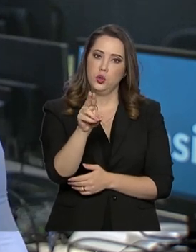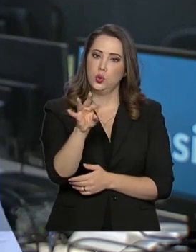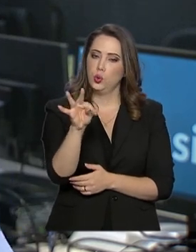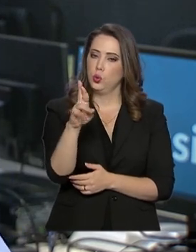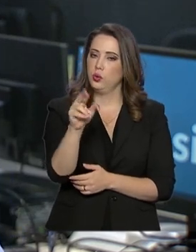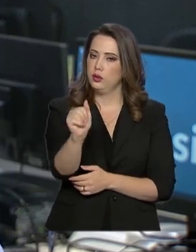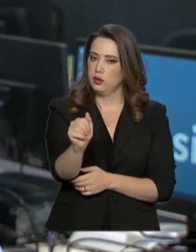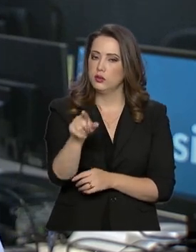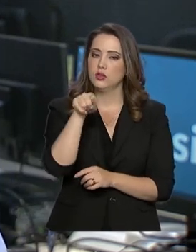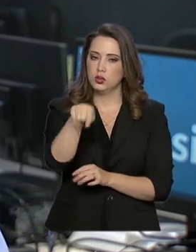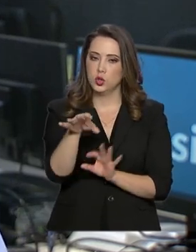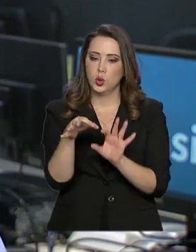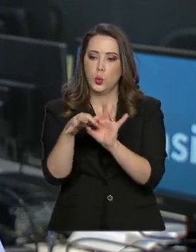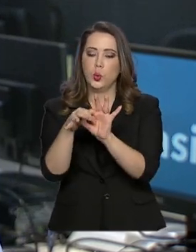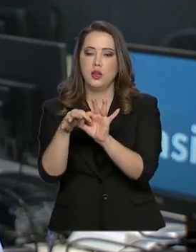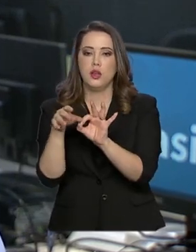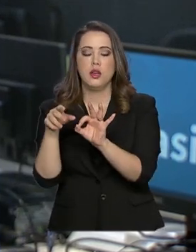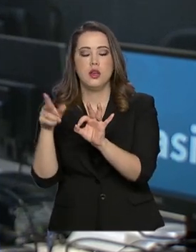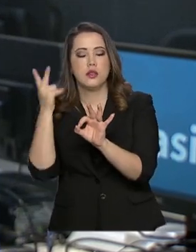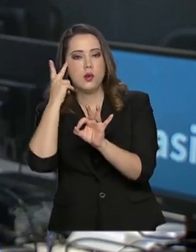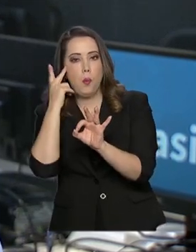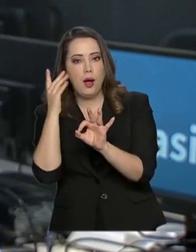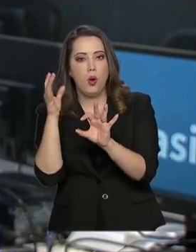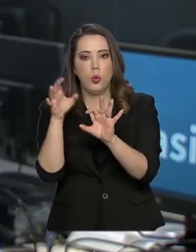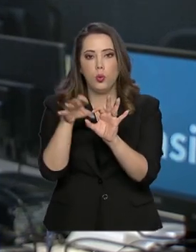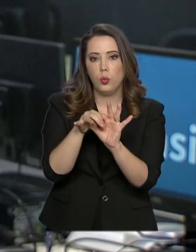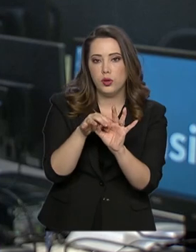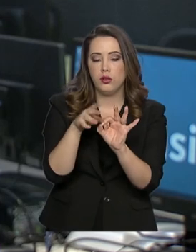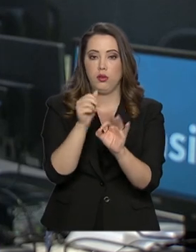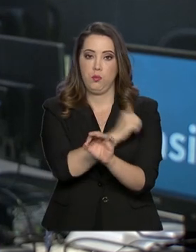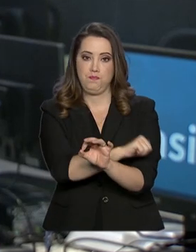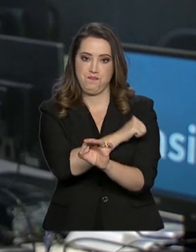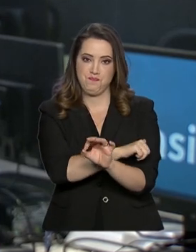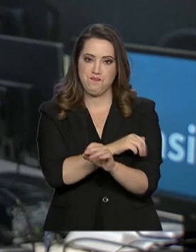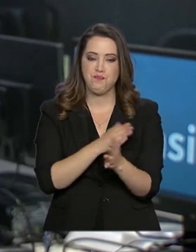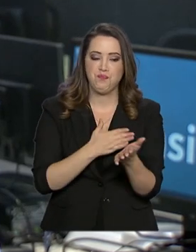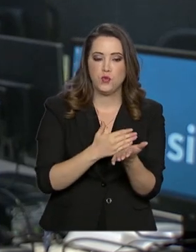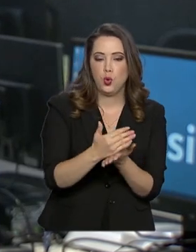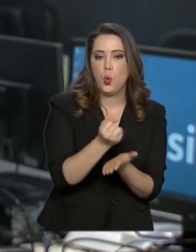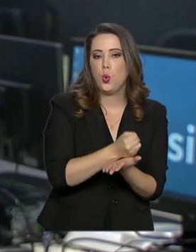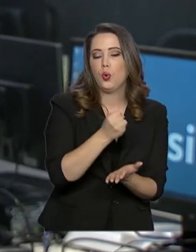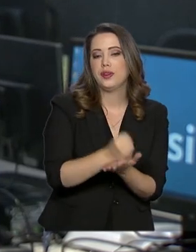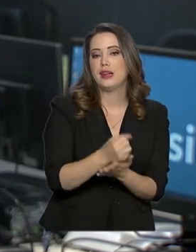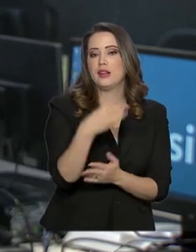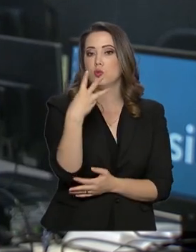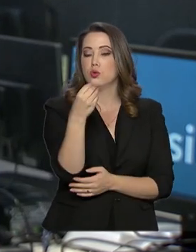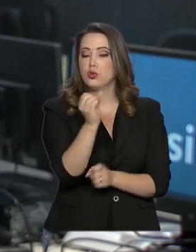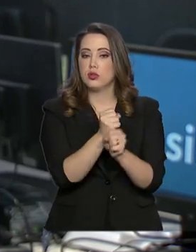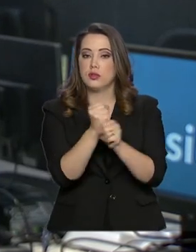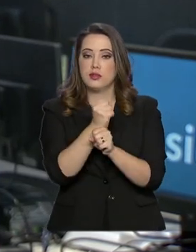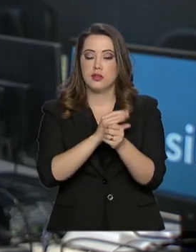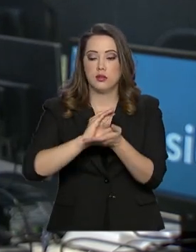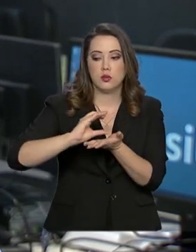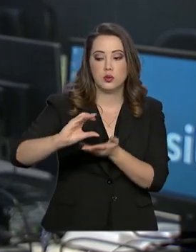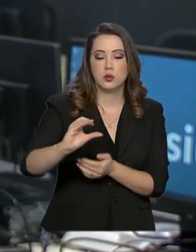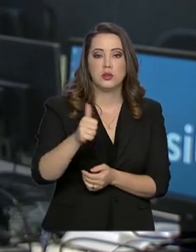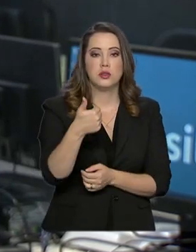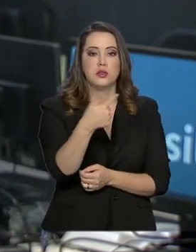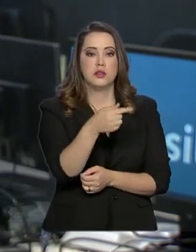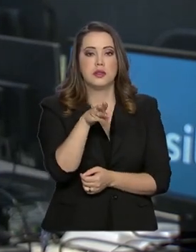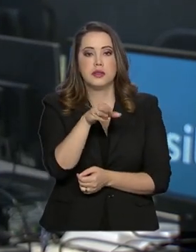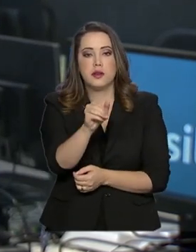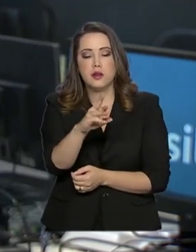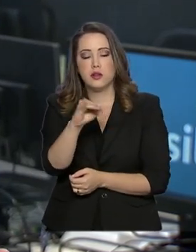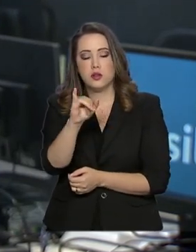Janeiro. O novo contrato será de 30 anos e estão previstos investimentos de R 17 bilhões pela